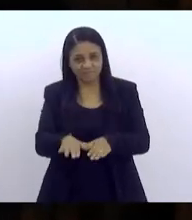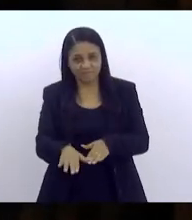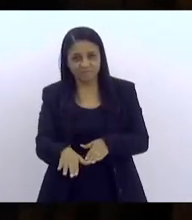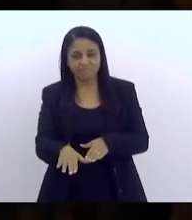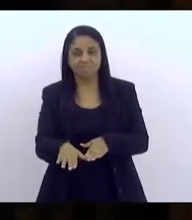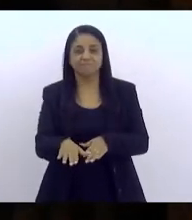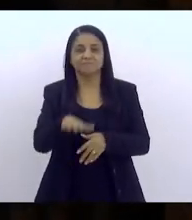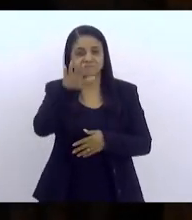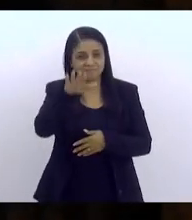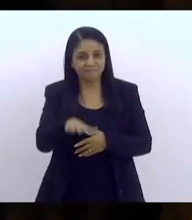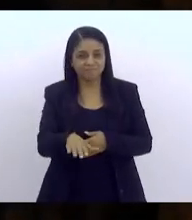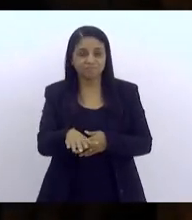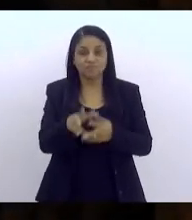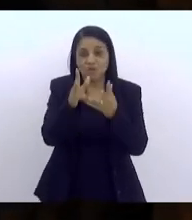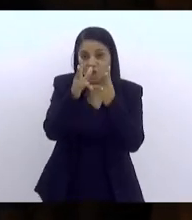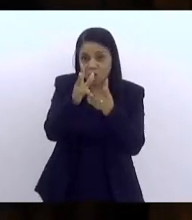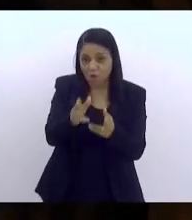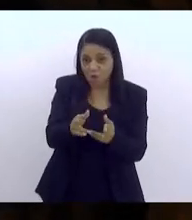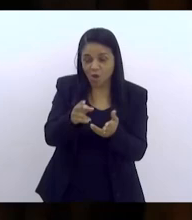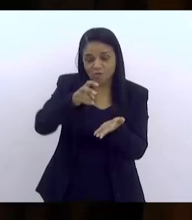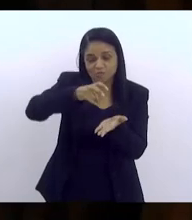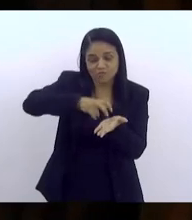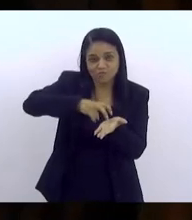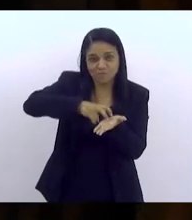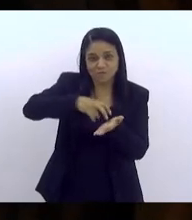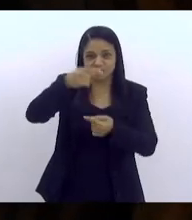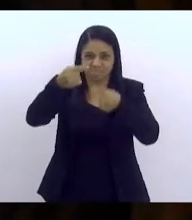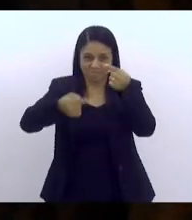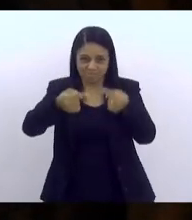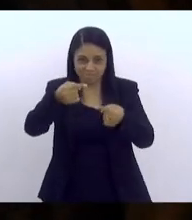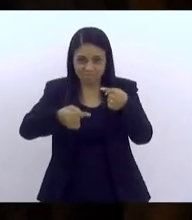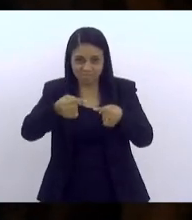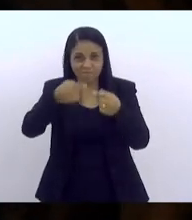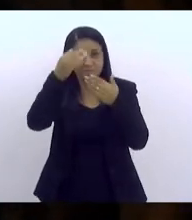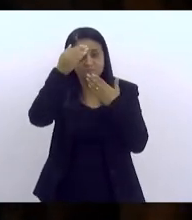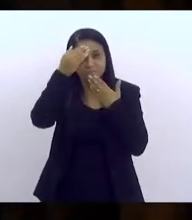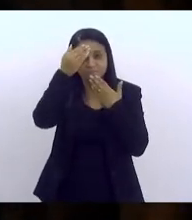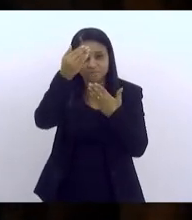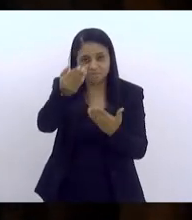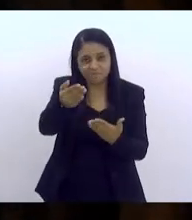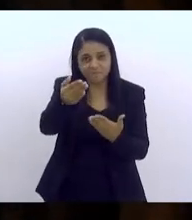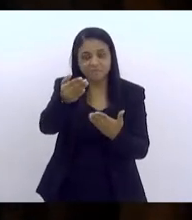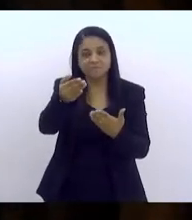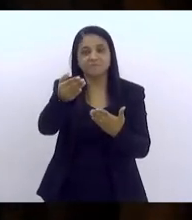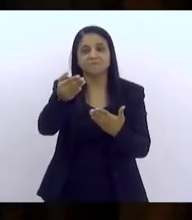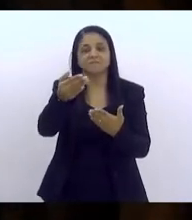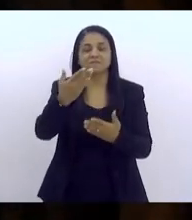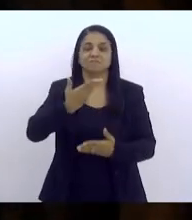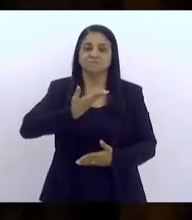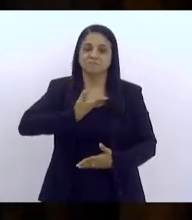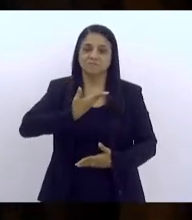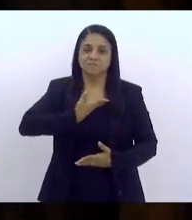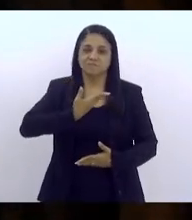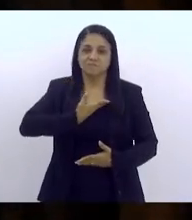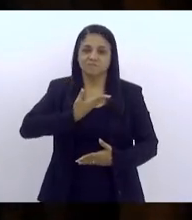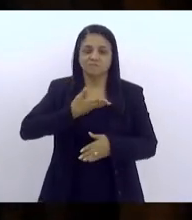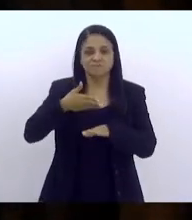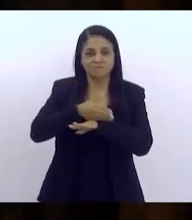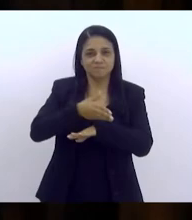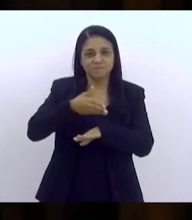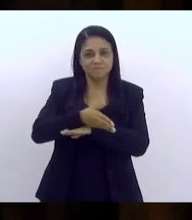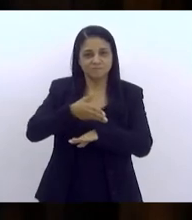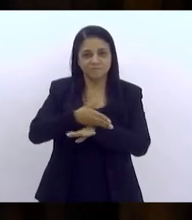como a gente teve no debate da manhã. Quero agradecer também aos colegas que participaram da